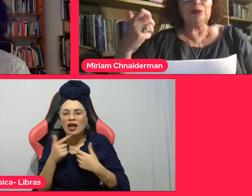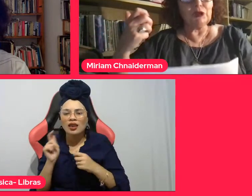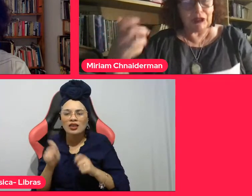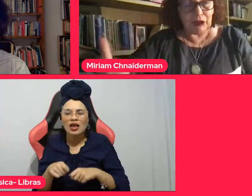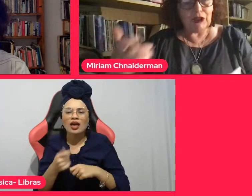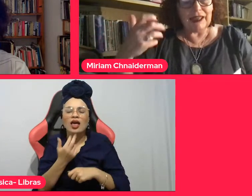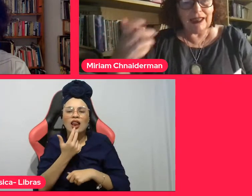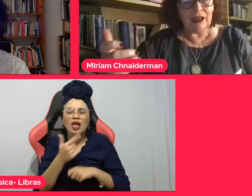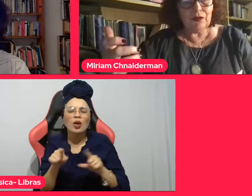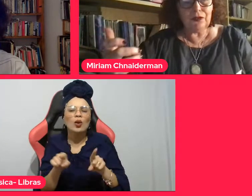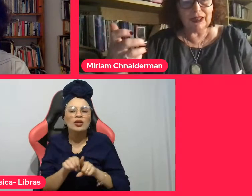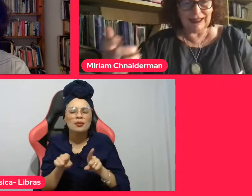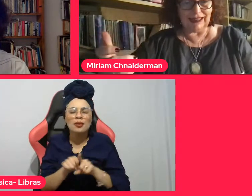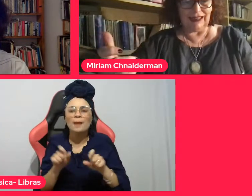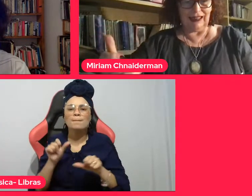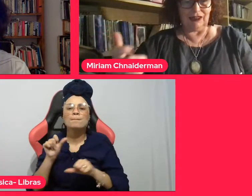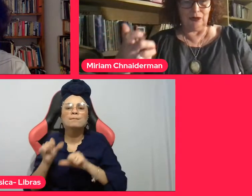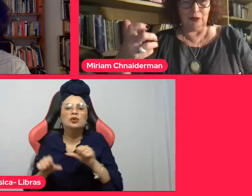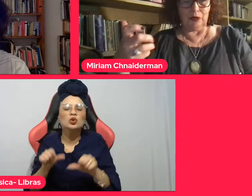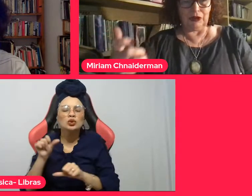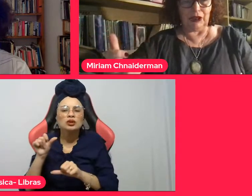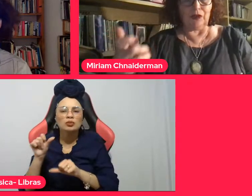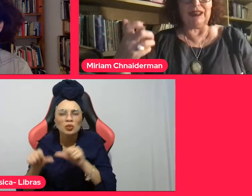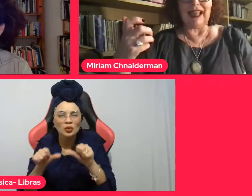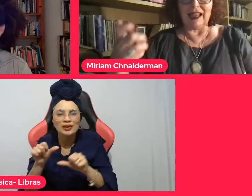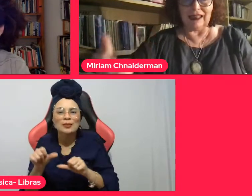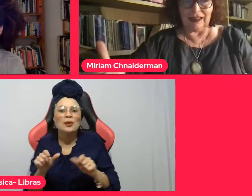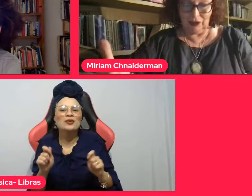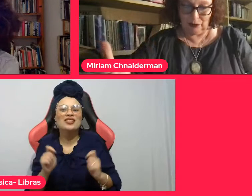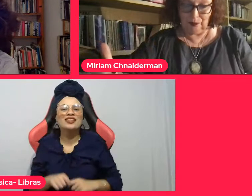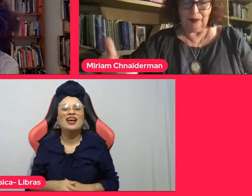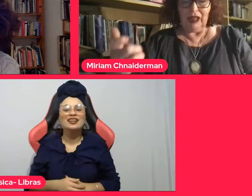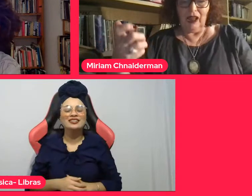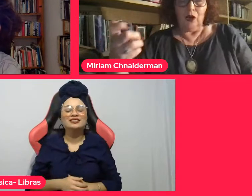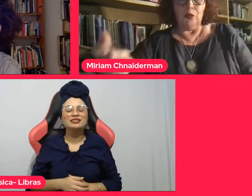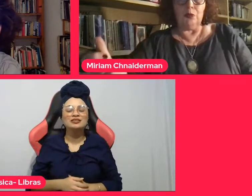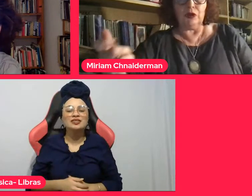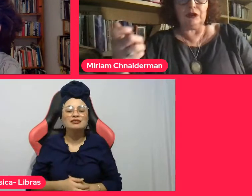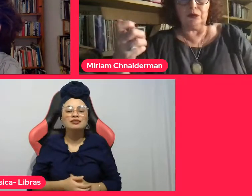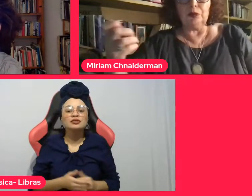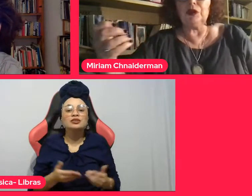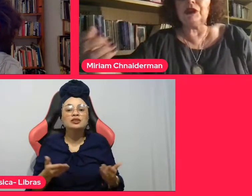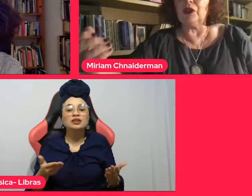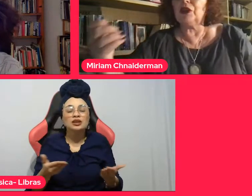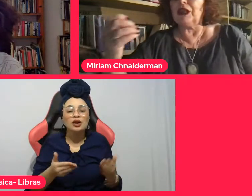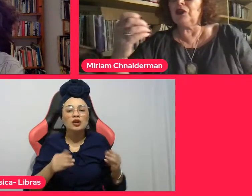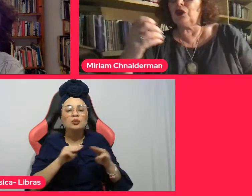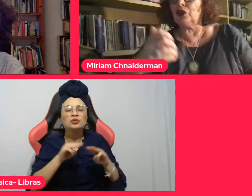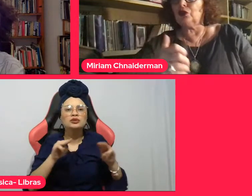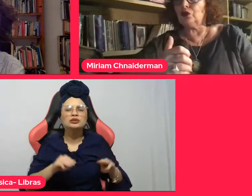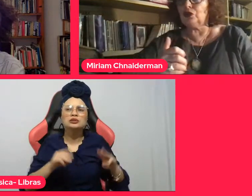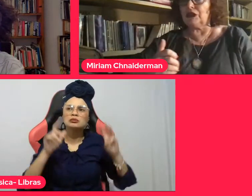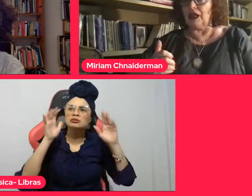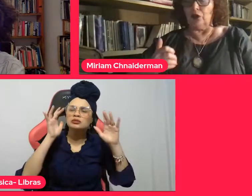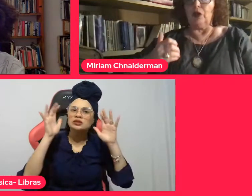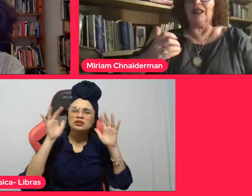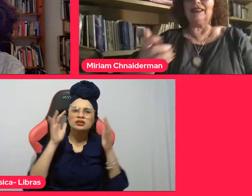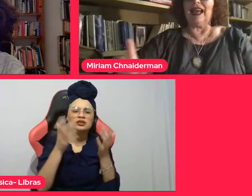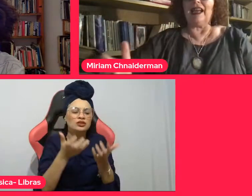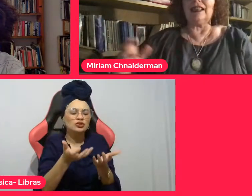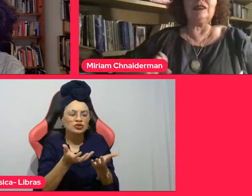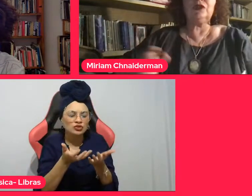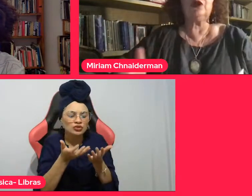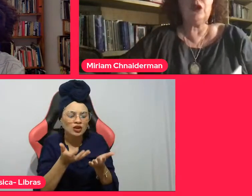museu da não fixidez, um museu andarilho, um museu que introduza